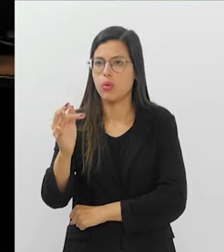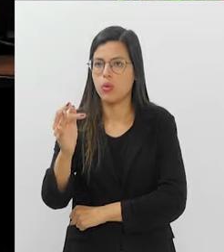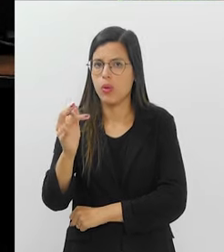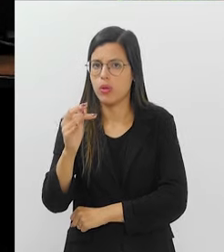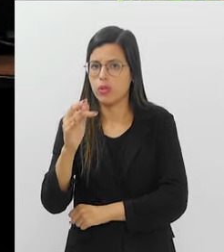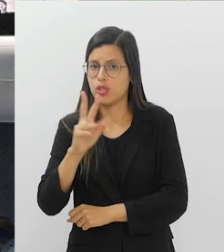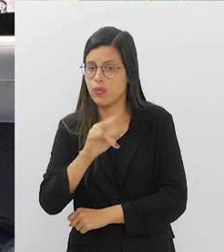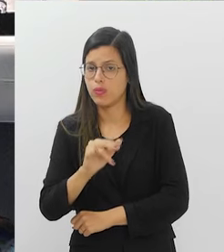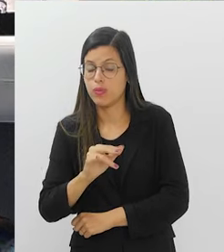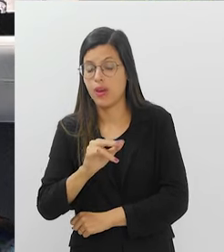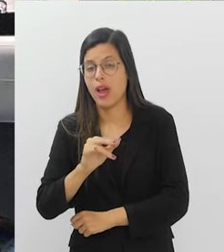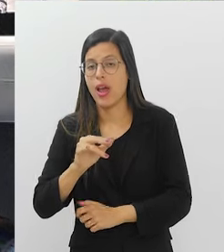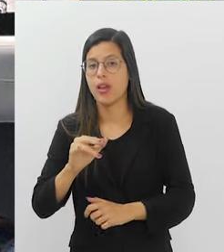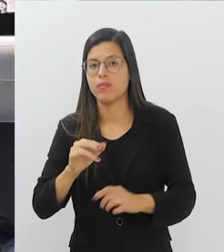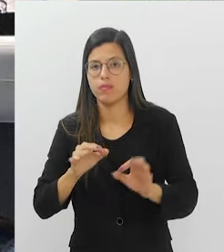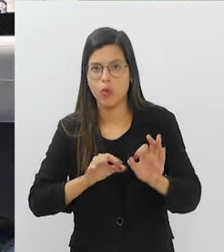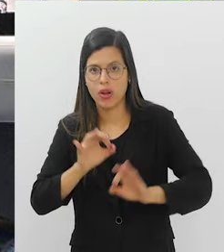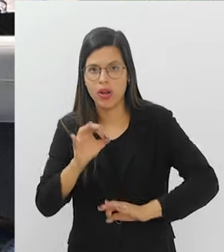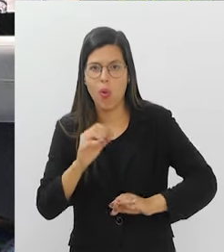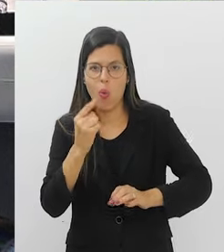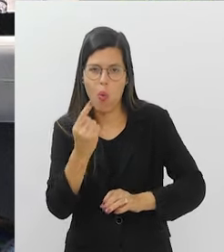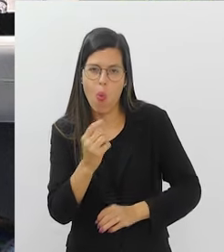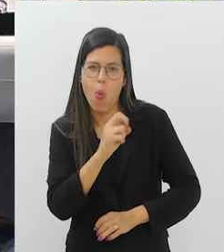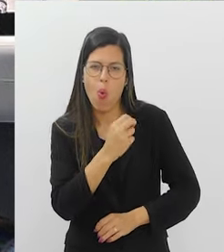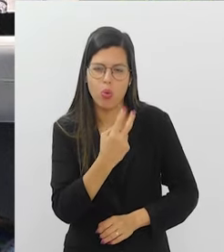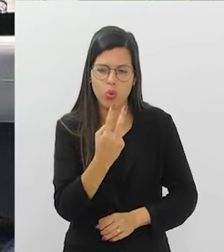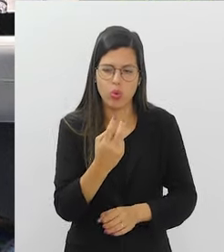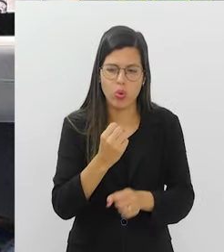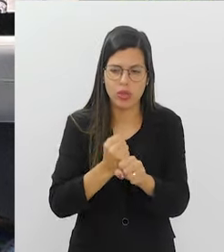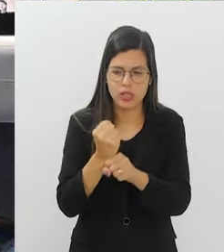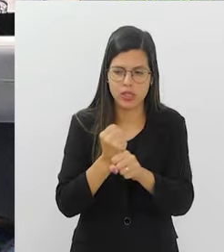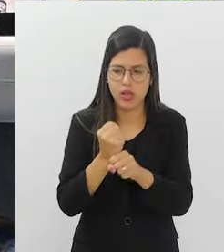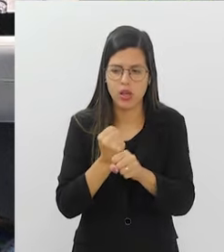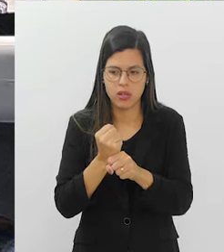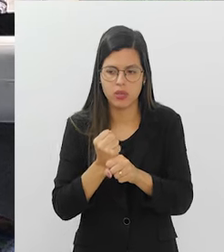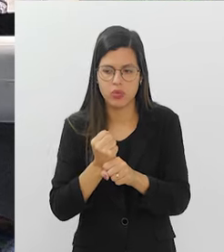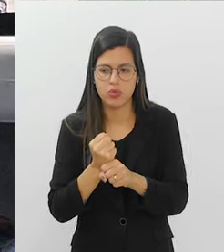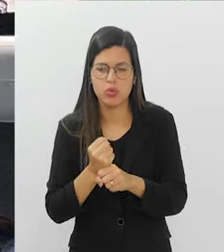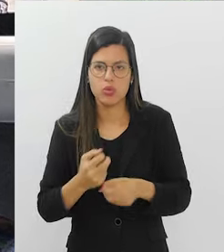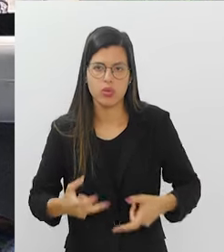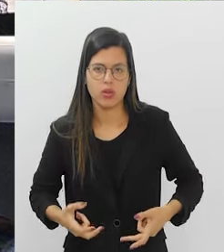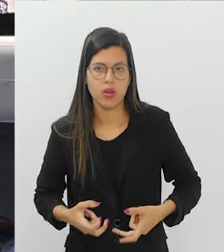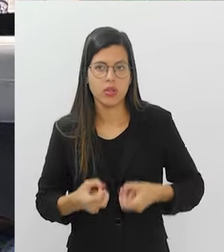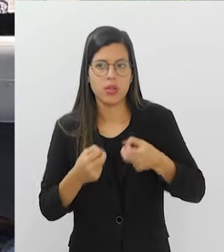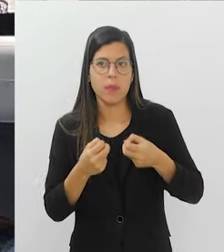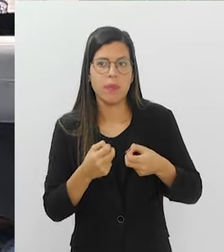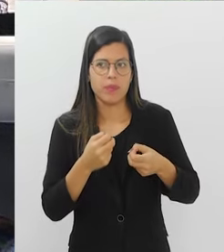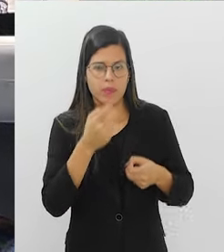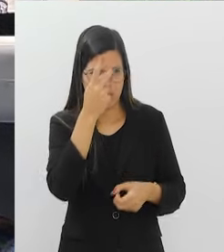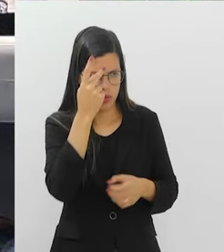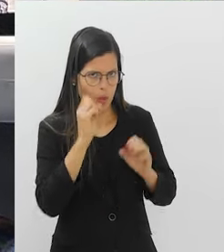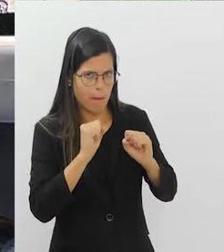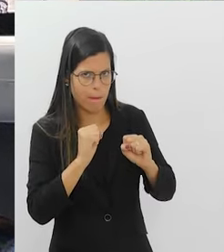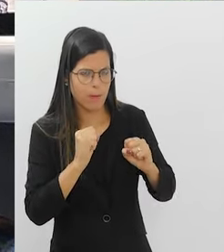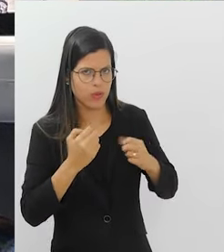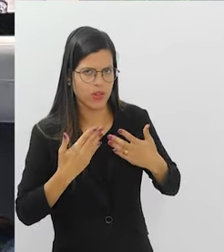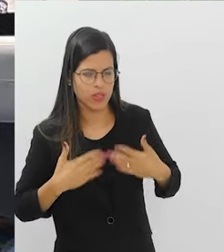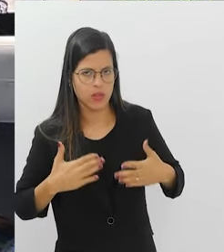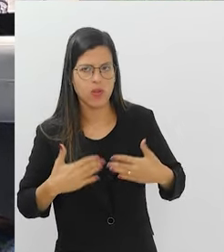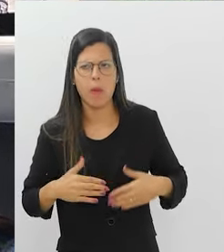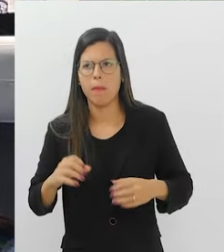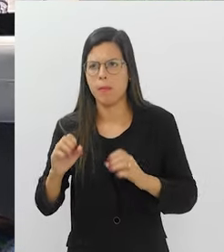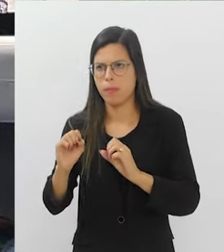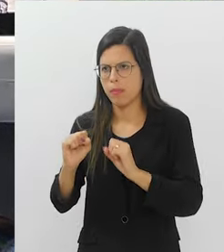programar para um ou dois anos seguintes. E é seguro esse período, é seguro a pessoa, pode ficar tranquila. Com porque esse